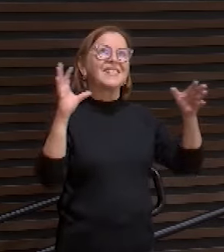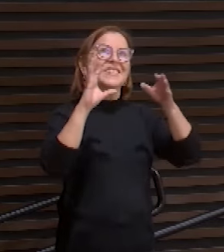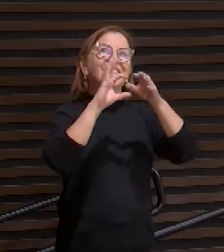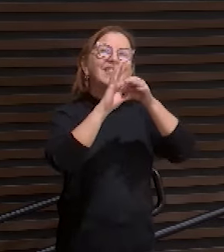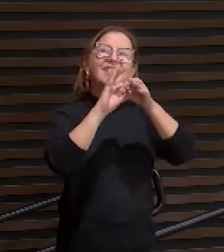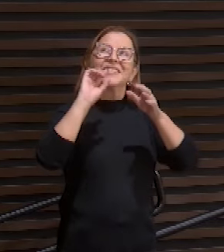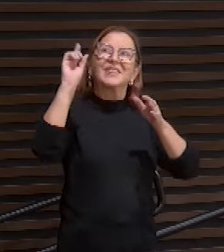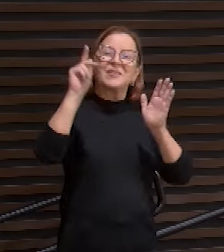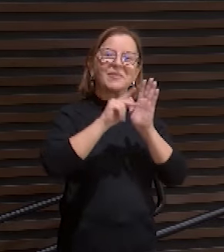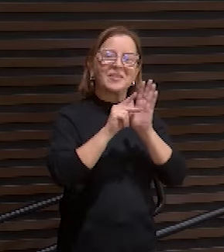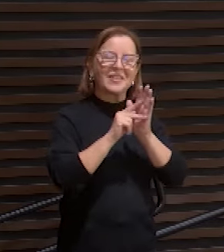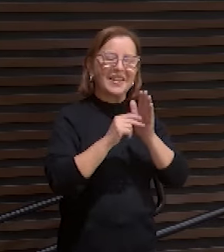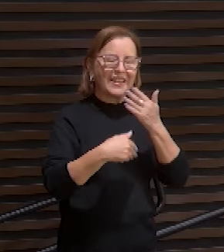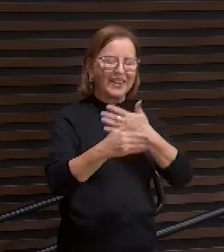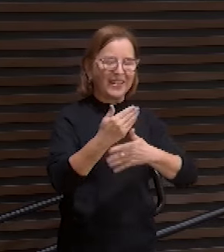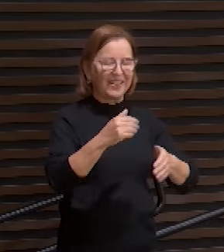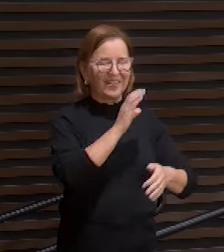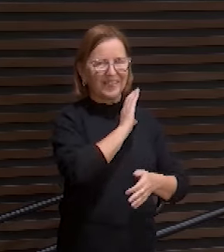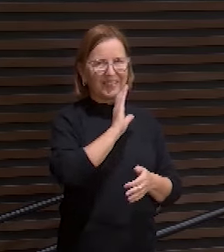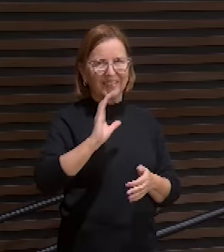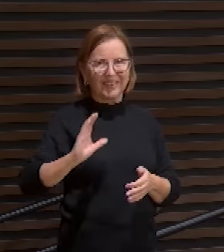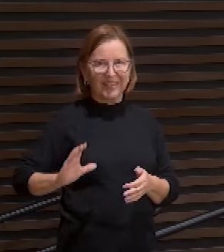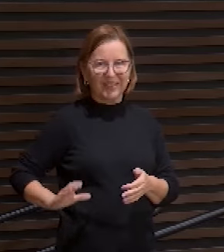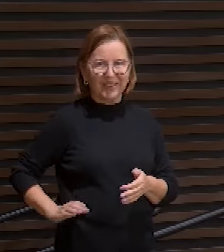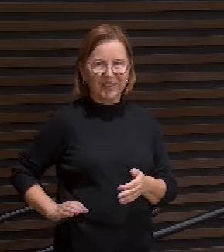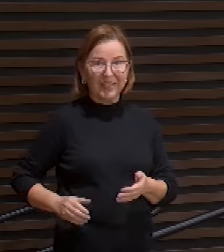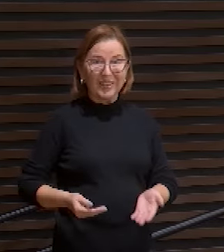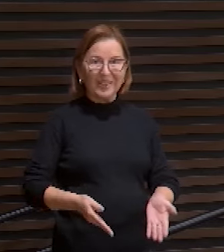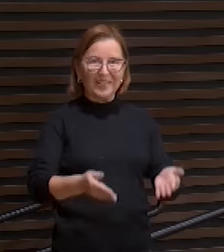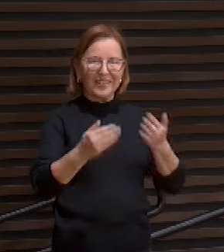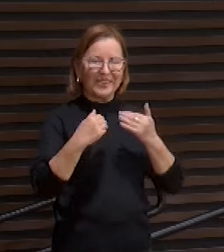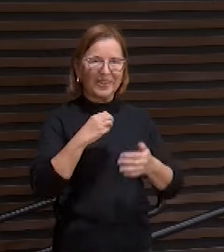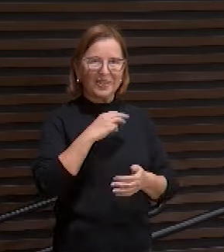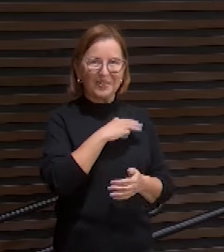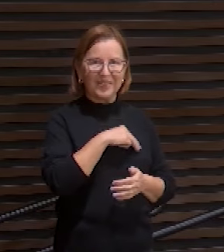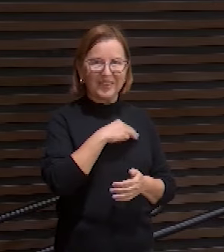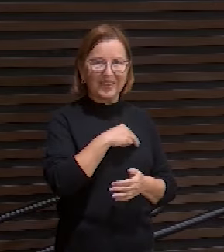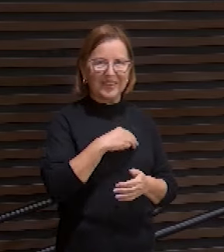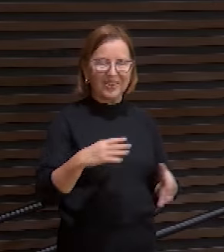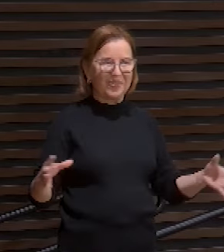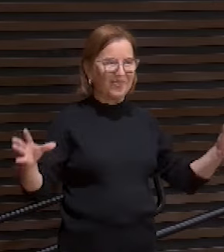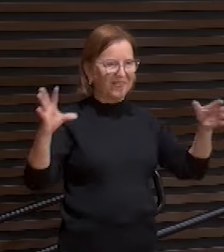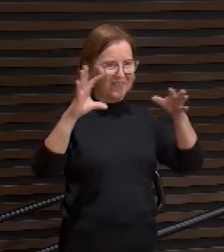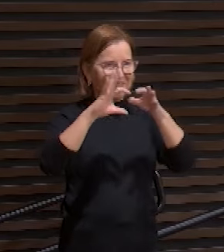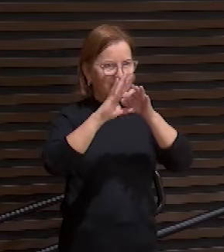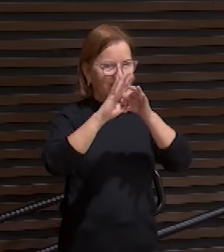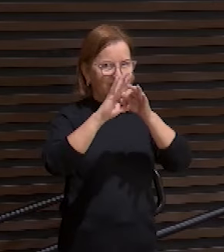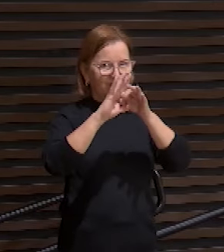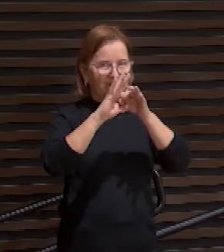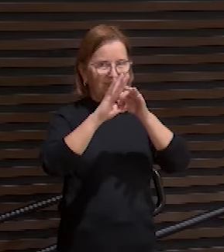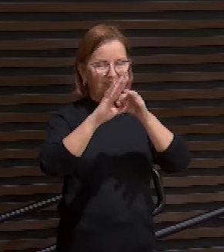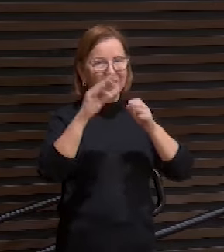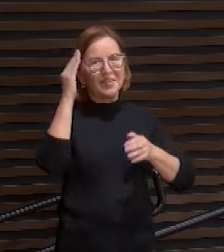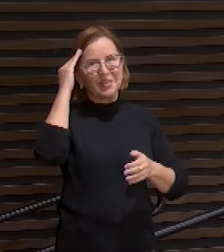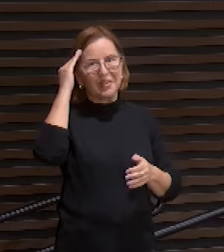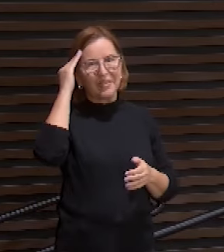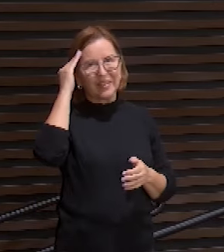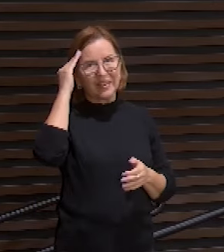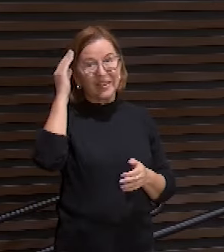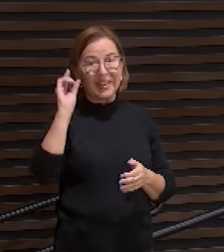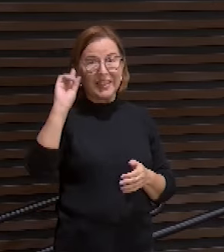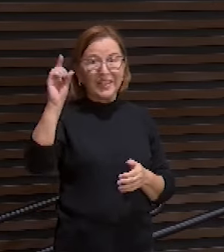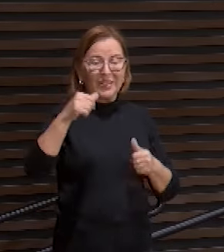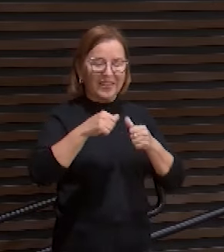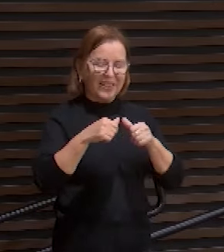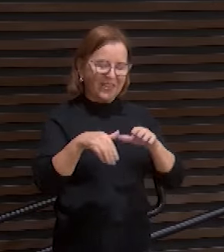consigo mesmo por meio de Cristo e nos deu o ministério da reconciliação a saber que